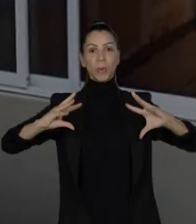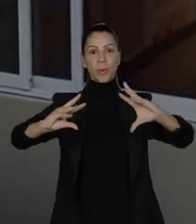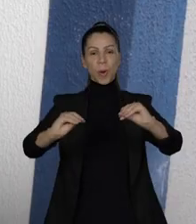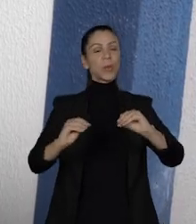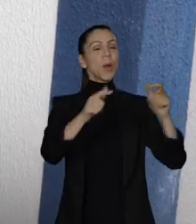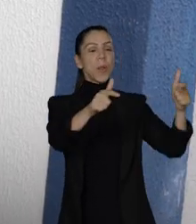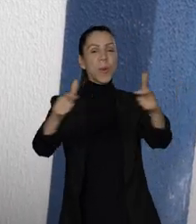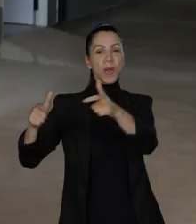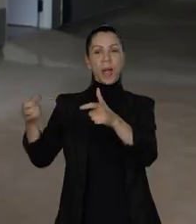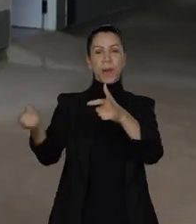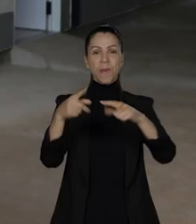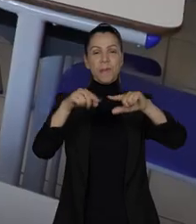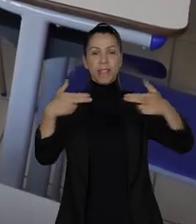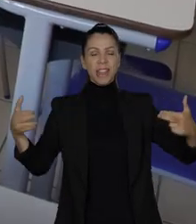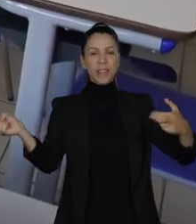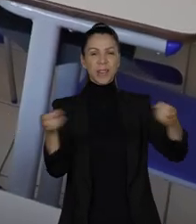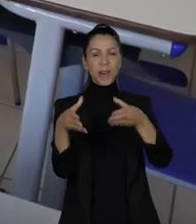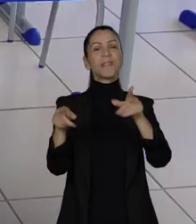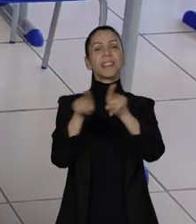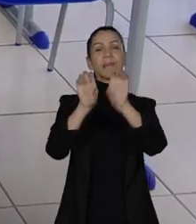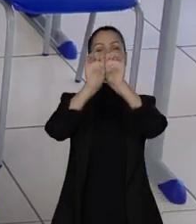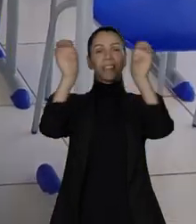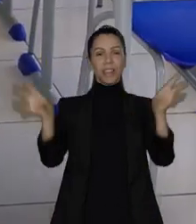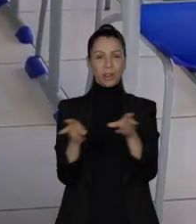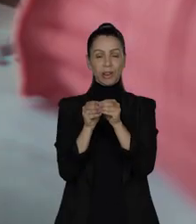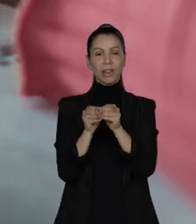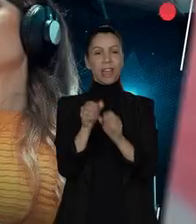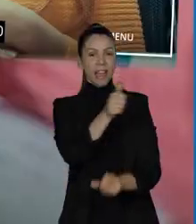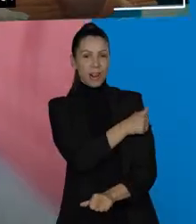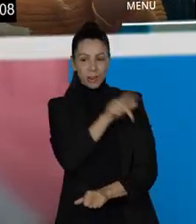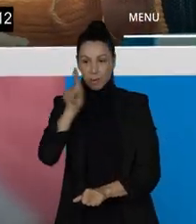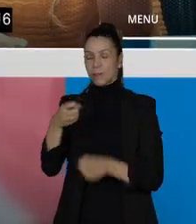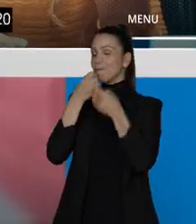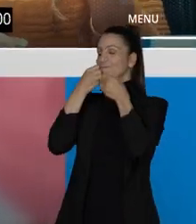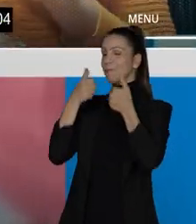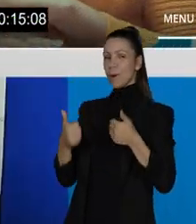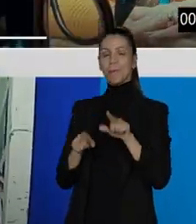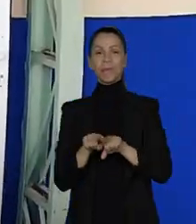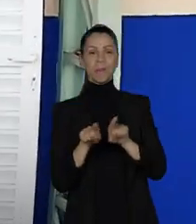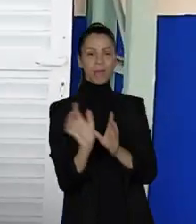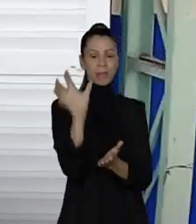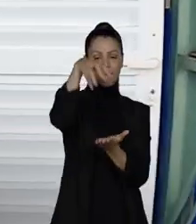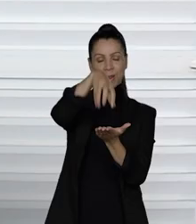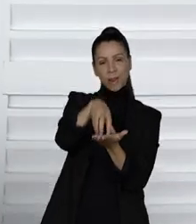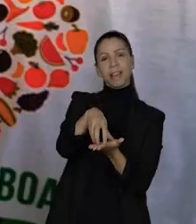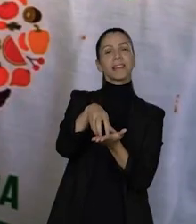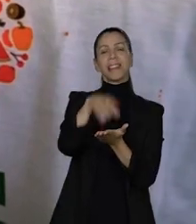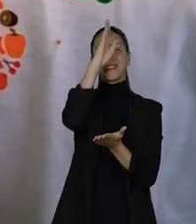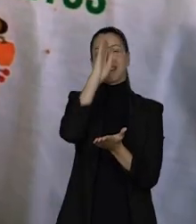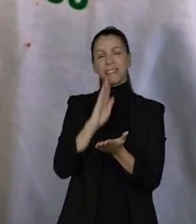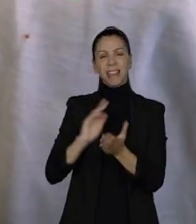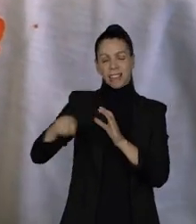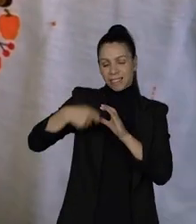das escolas. No lugar, novas unidades com material moderno e ecológico. Bom pro aluno e pro professor. O Banco de Alimentos Comida